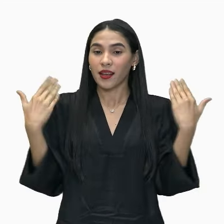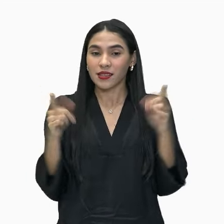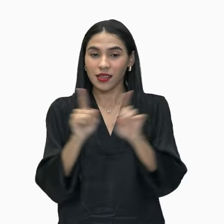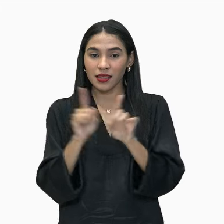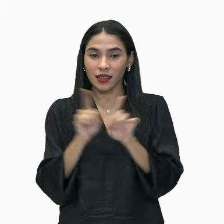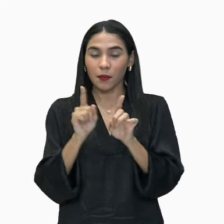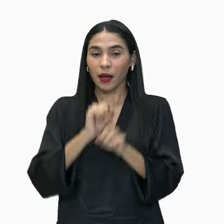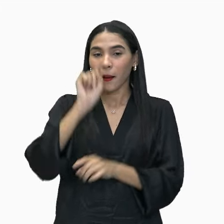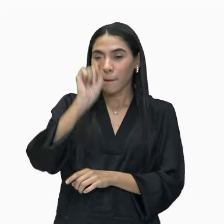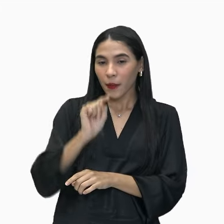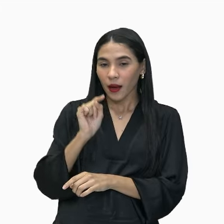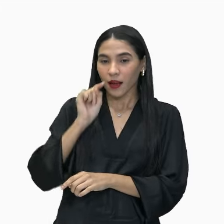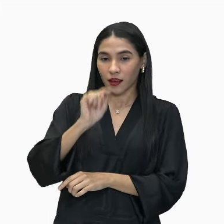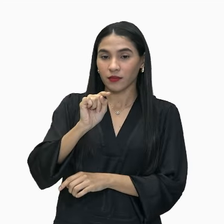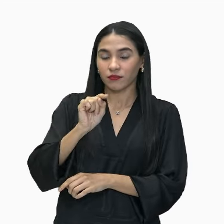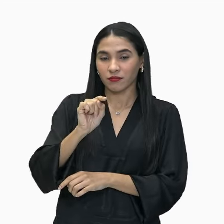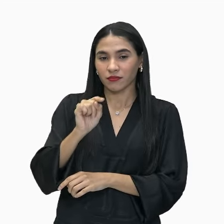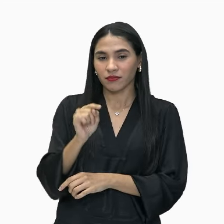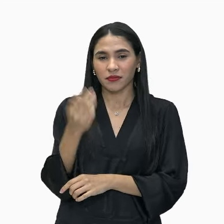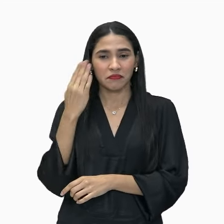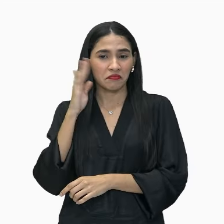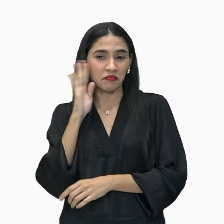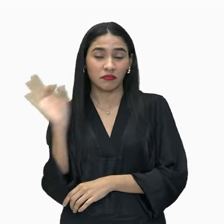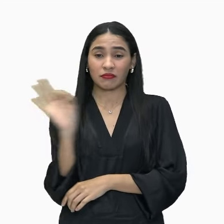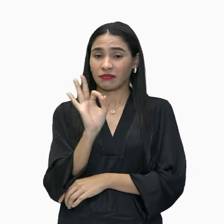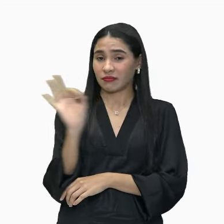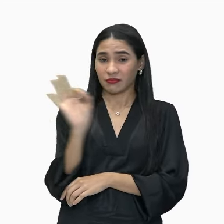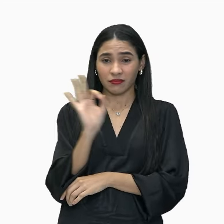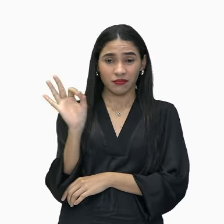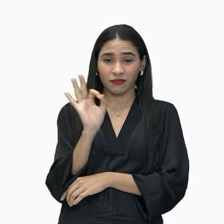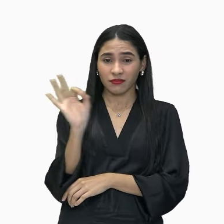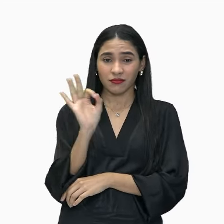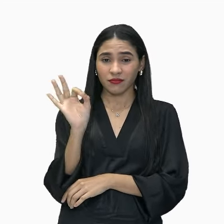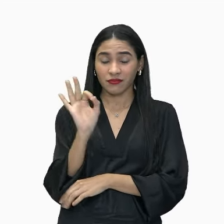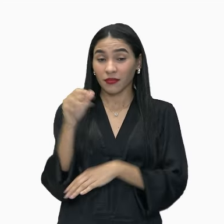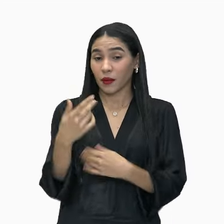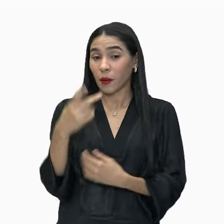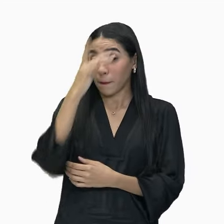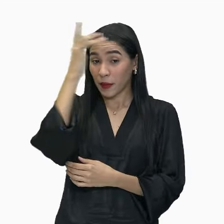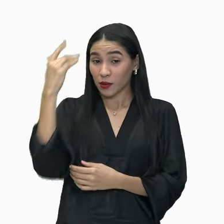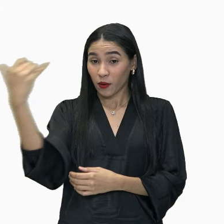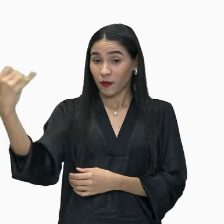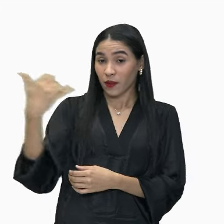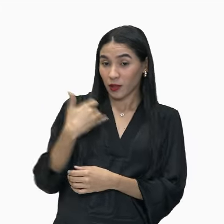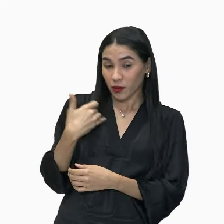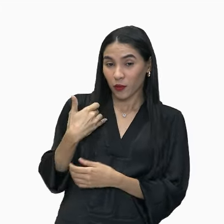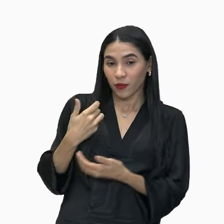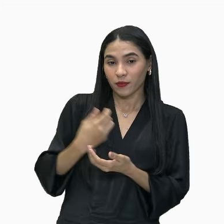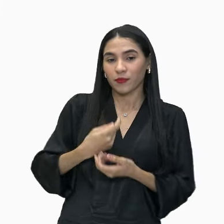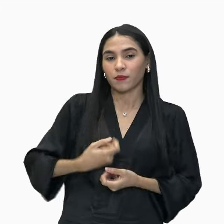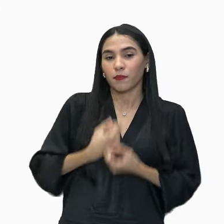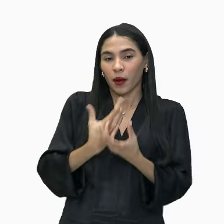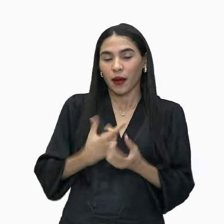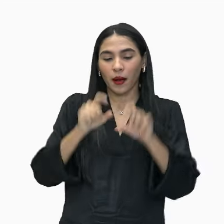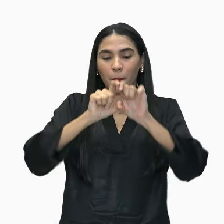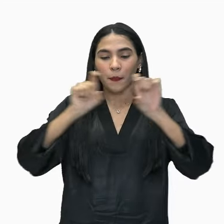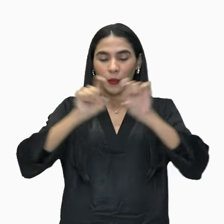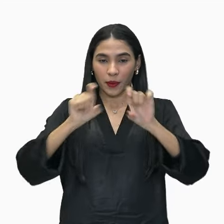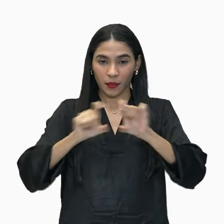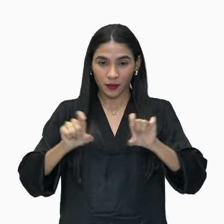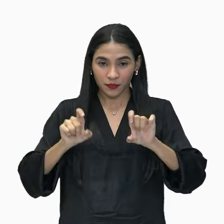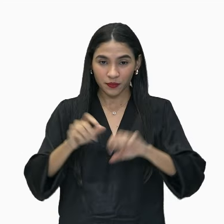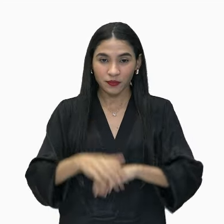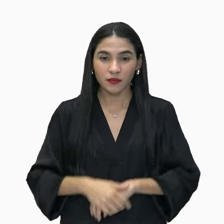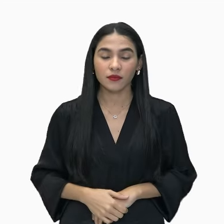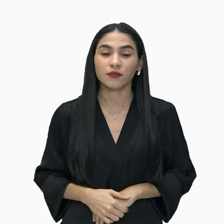nossa exclamação, porque certamente ele não entendeu aquilo que o Fernando Pessoa quis dizer quando escreveu estes versos, não é?